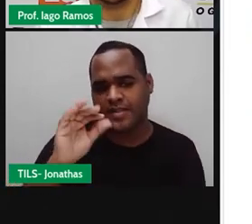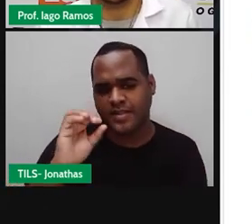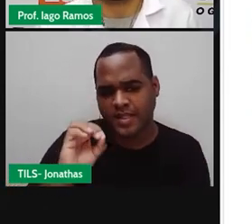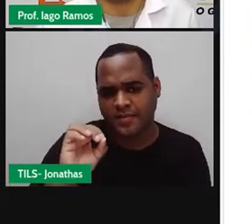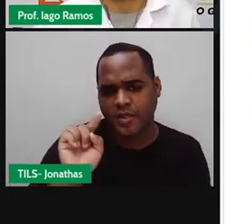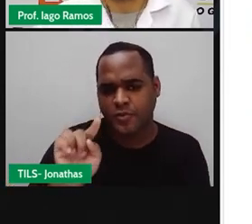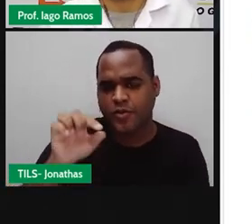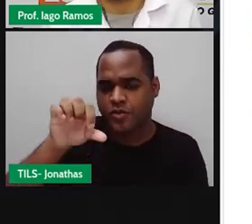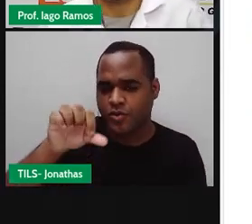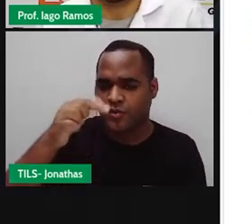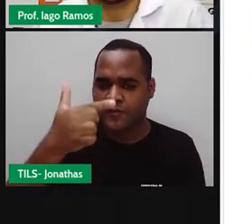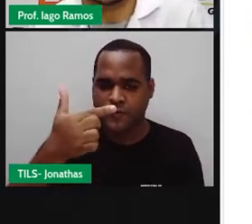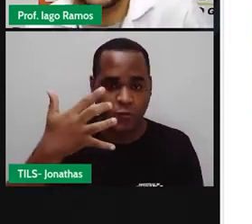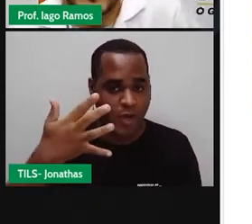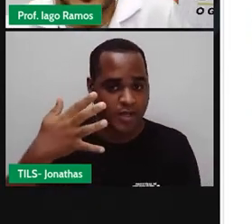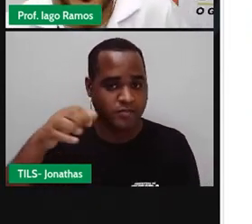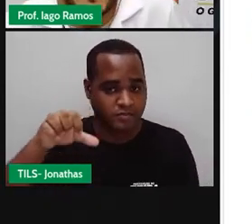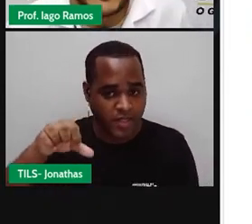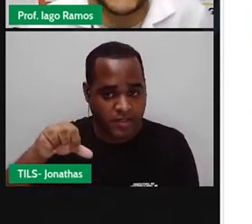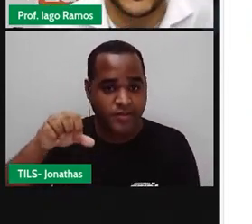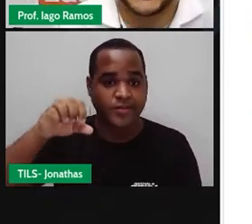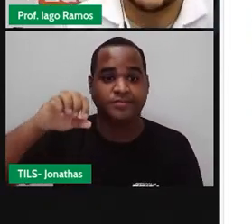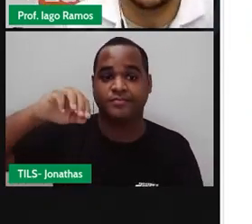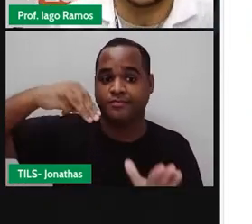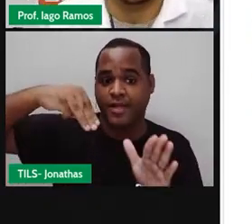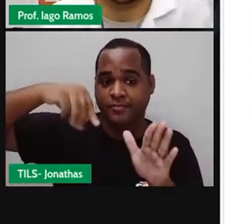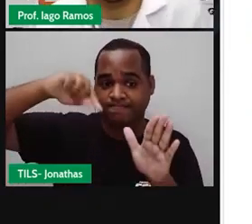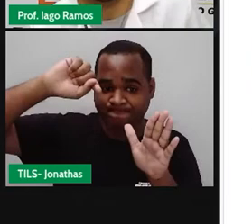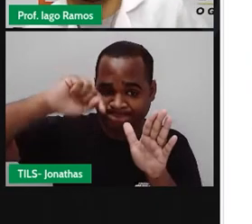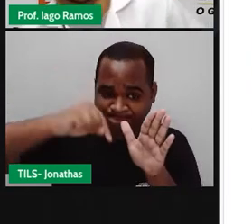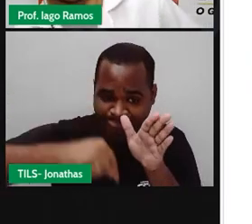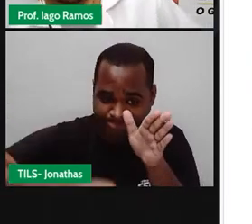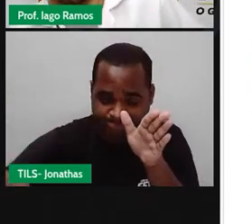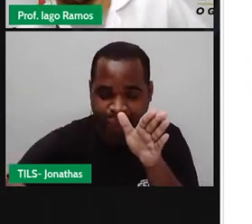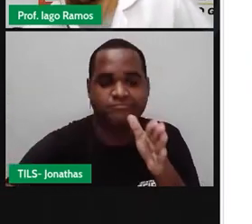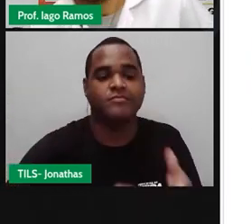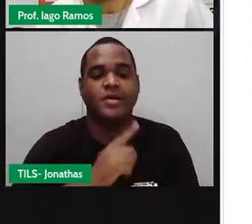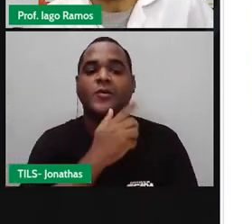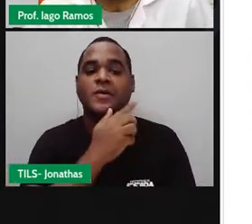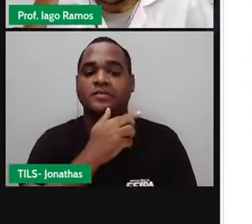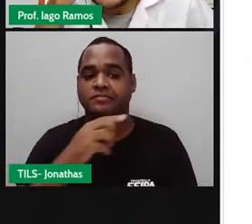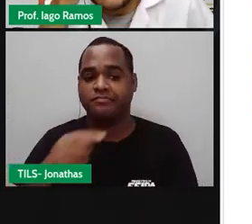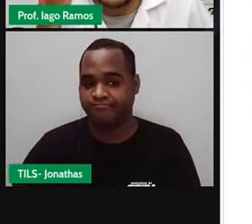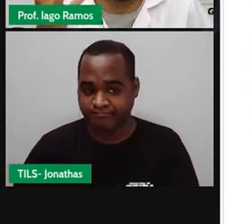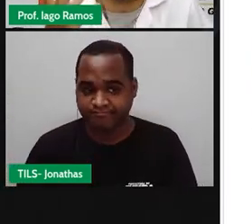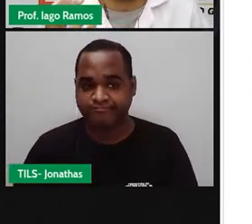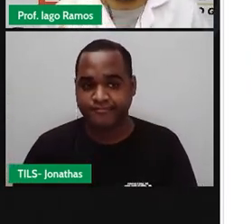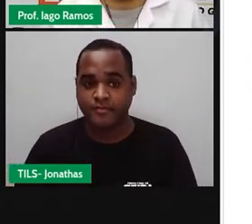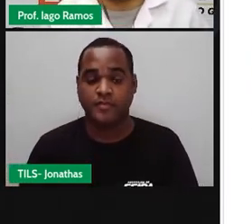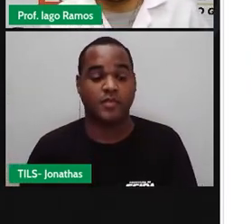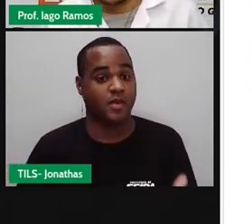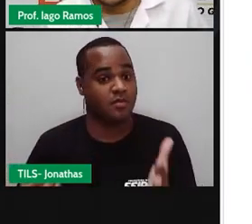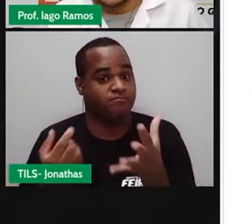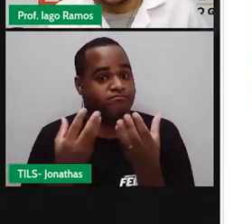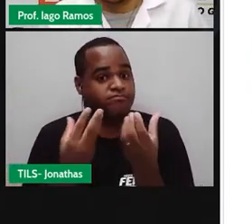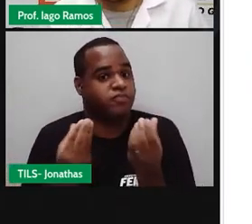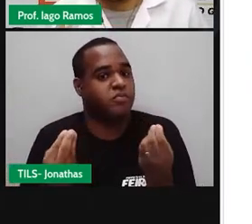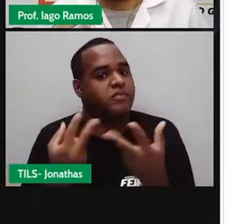.924 metros de profundidade. isso é muita coisa.